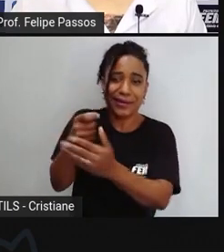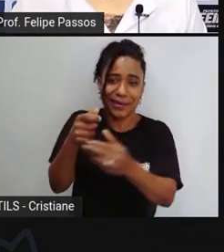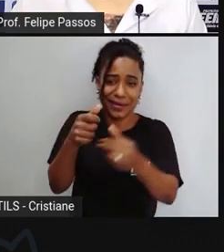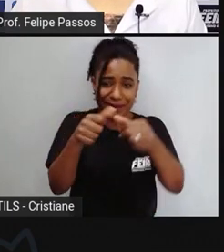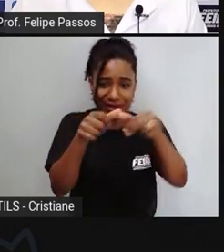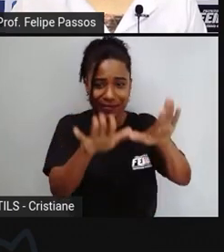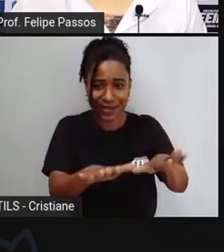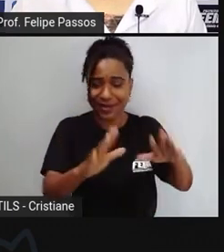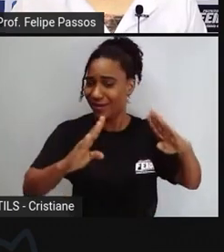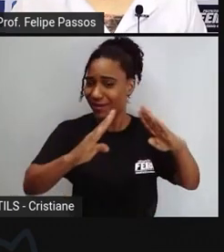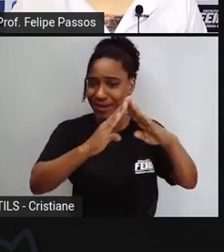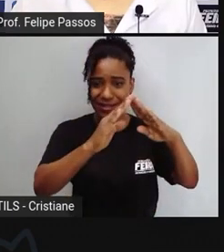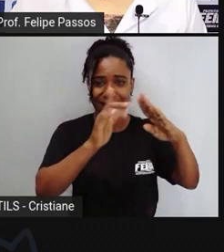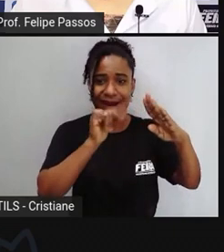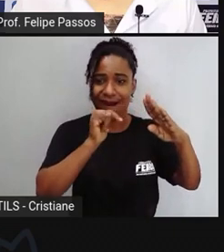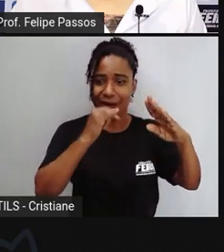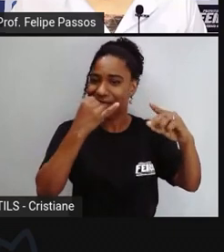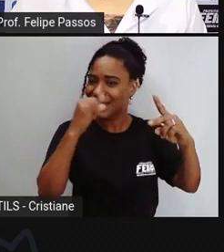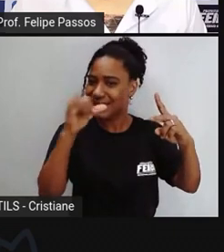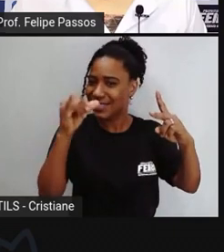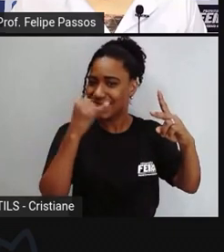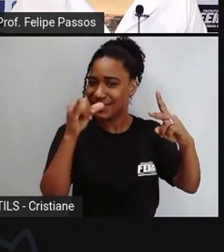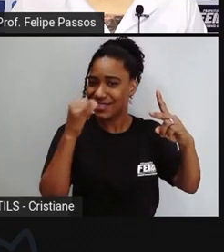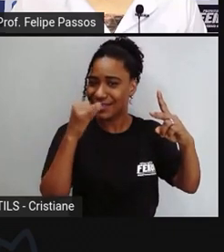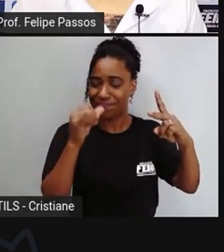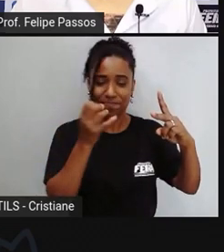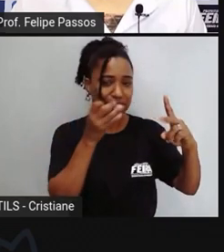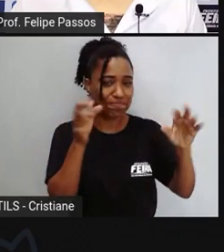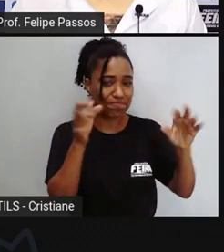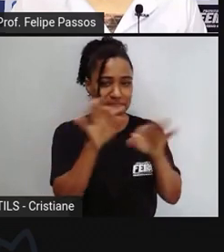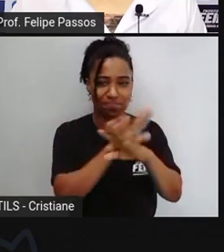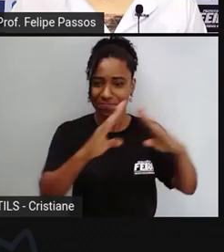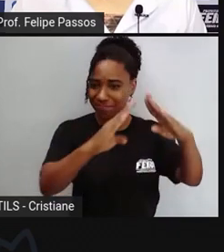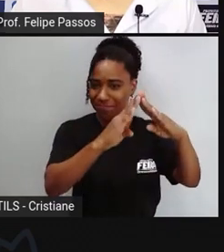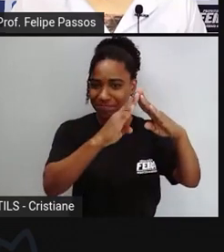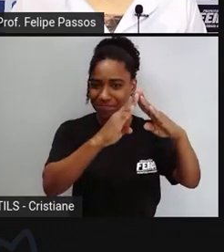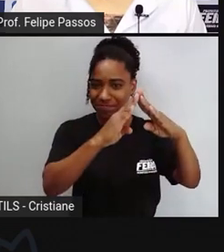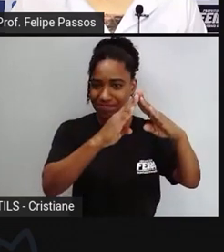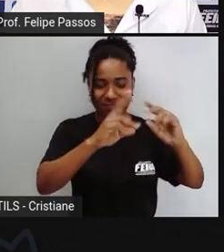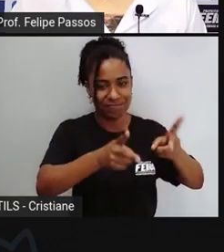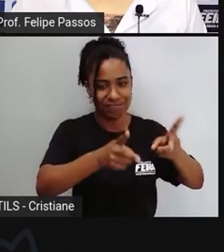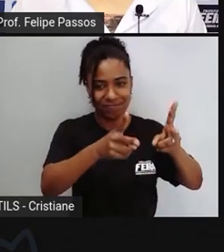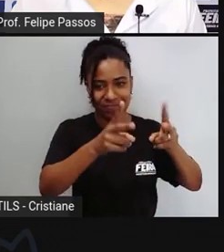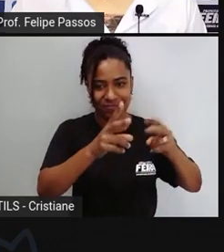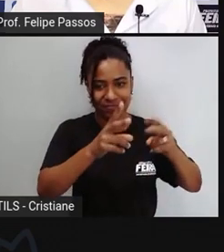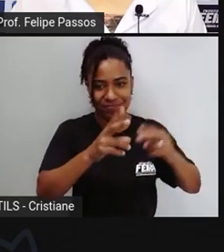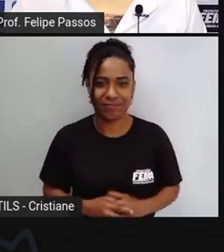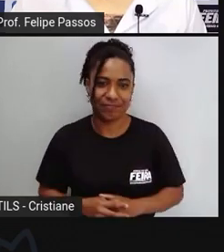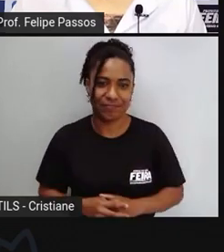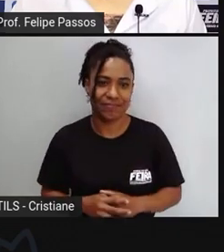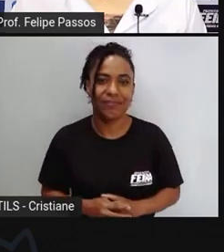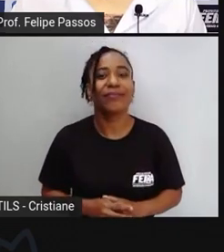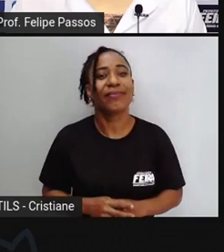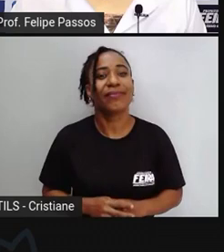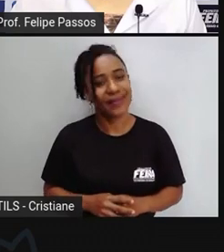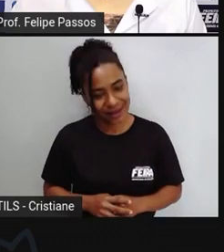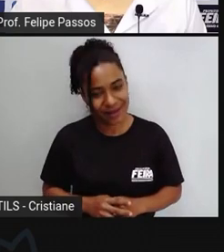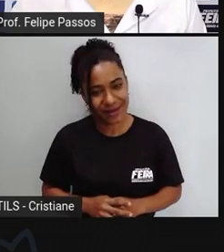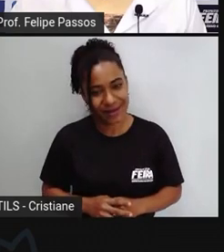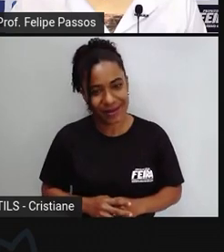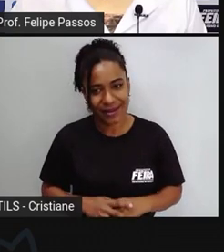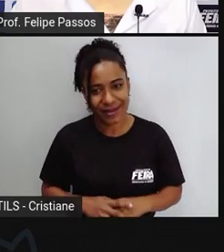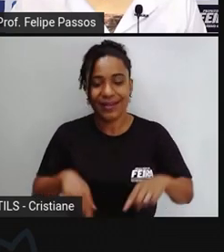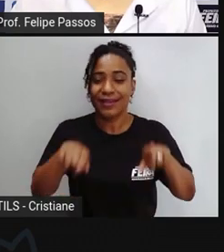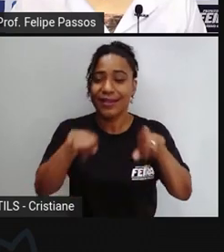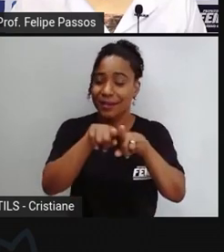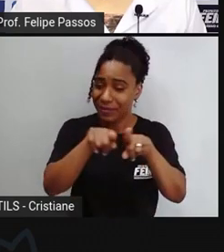e o mais importante até os correios entregam